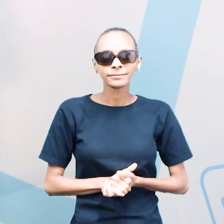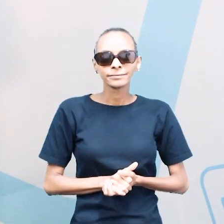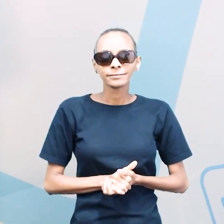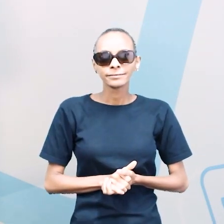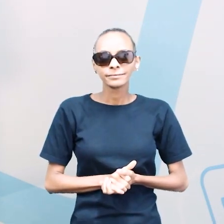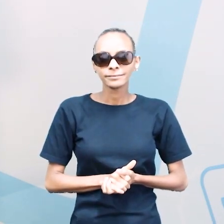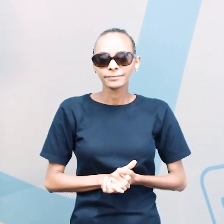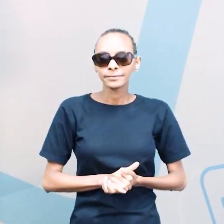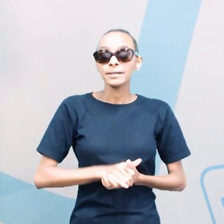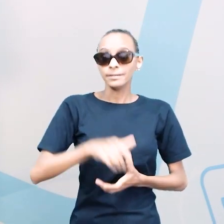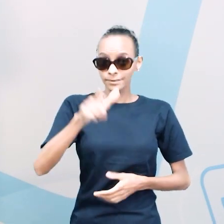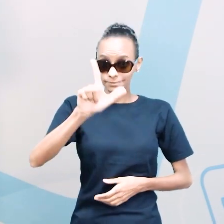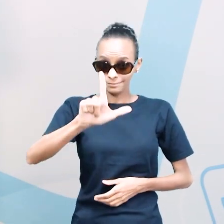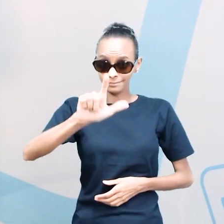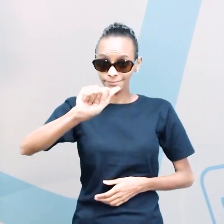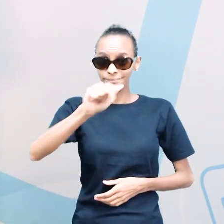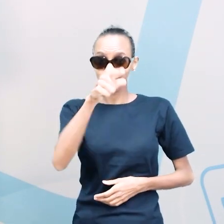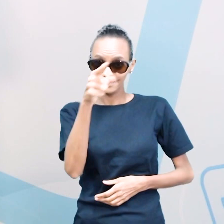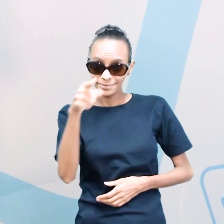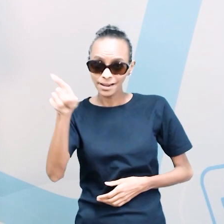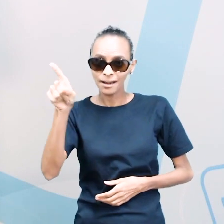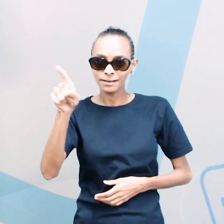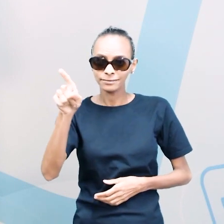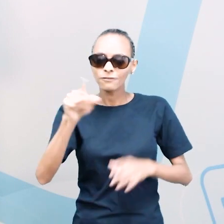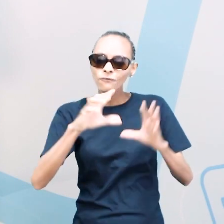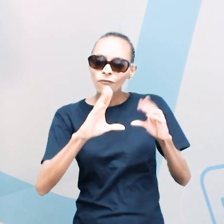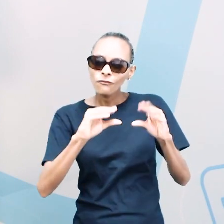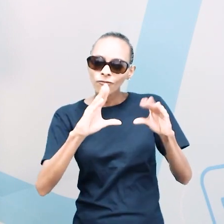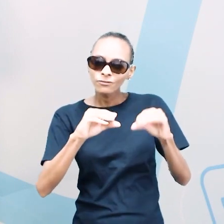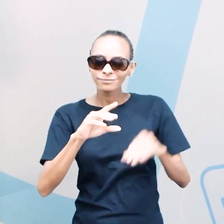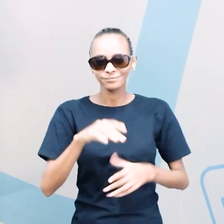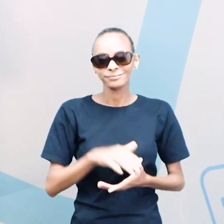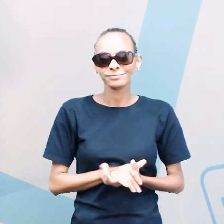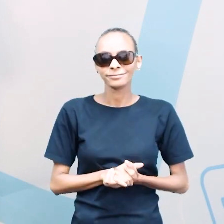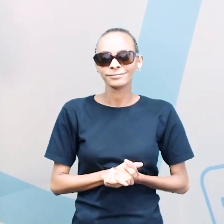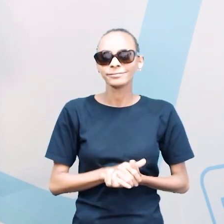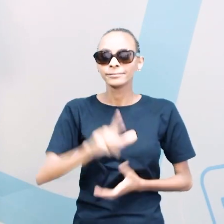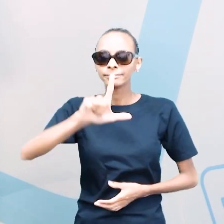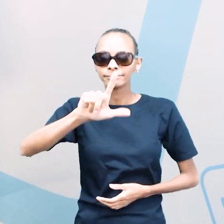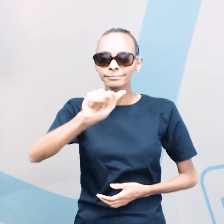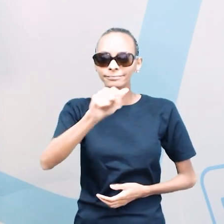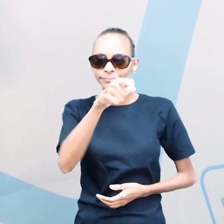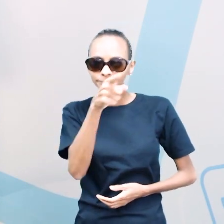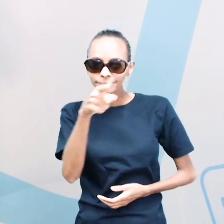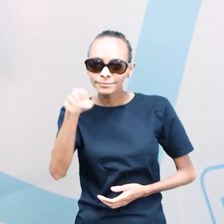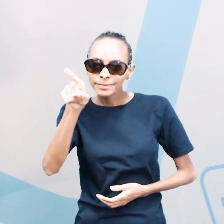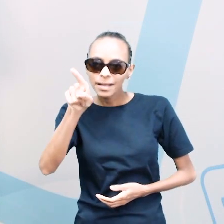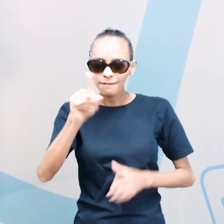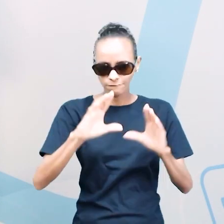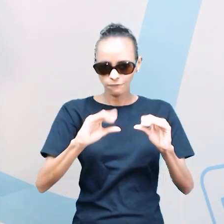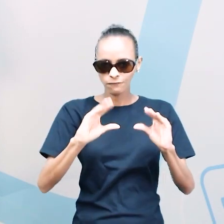Wool. Wool. Mais uma vez. Wool.